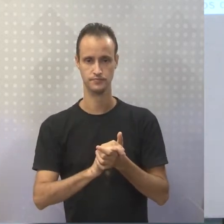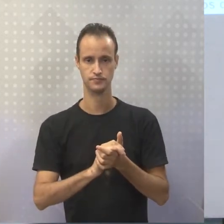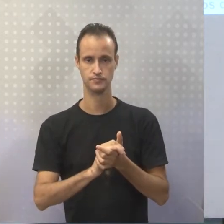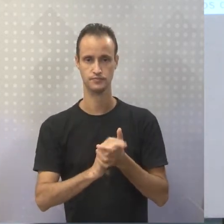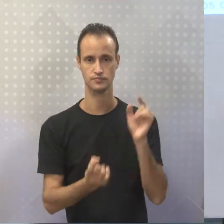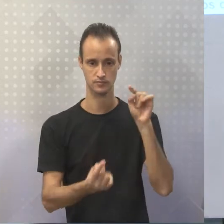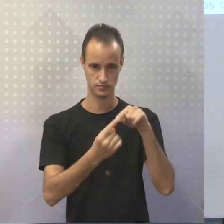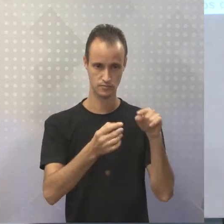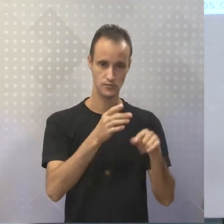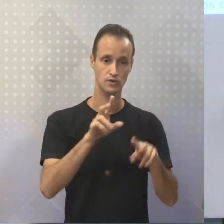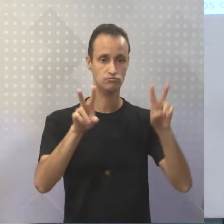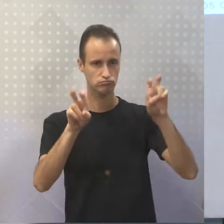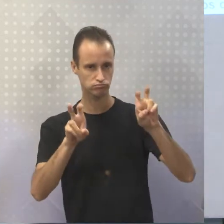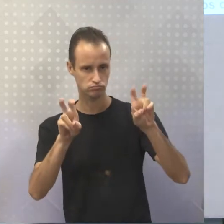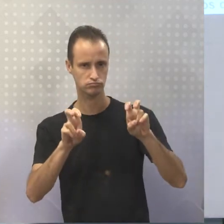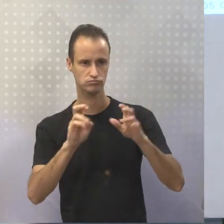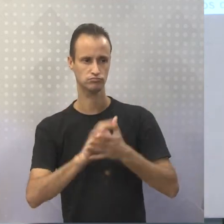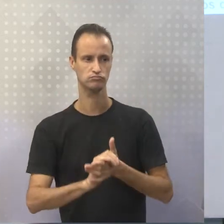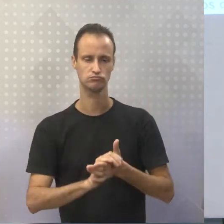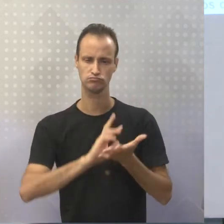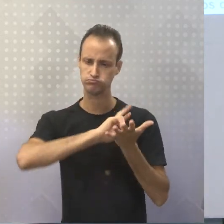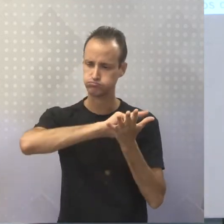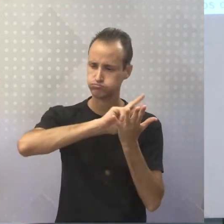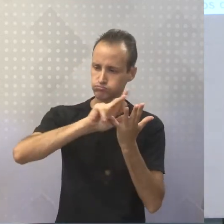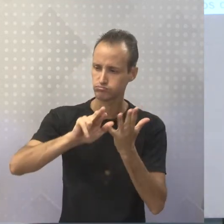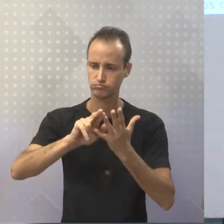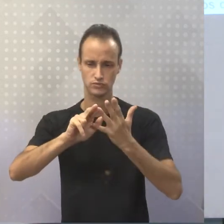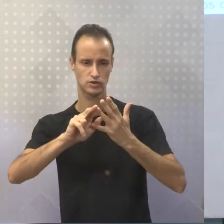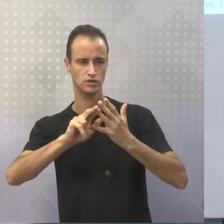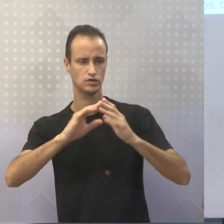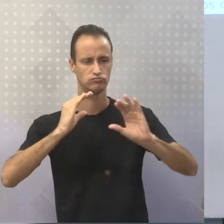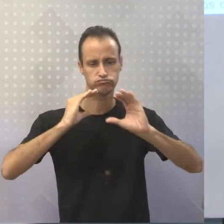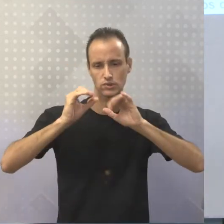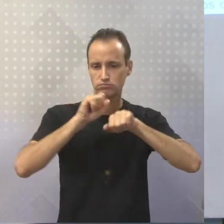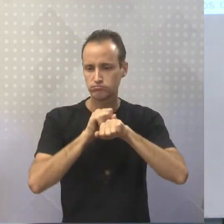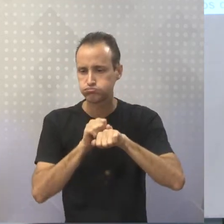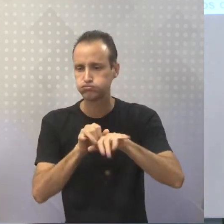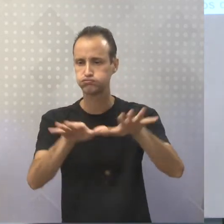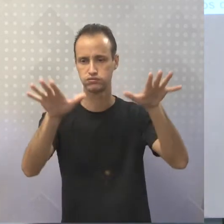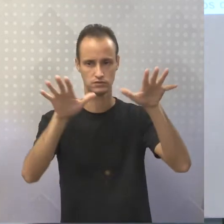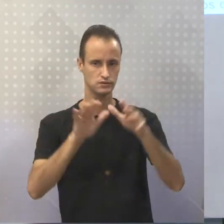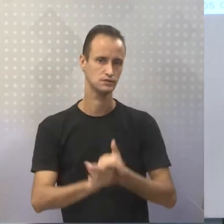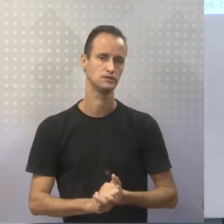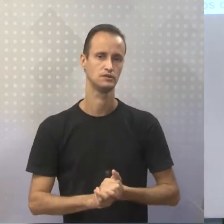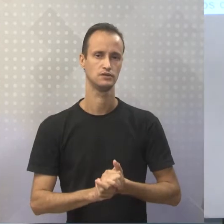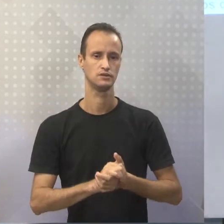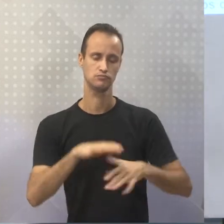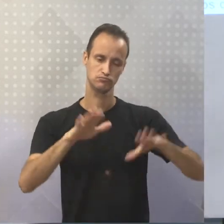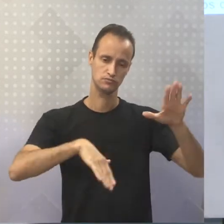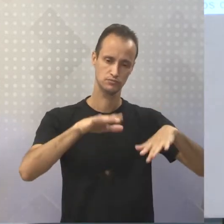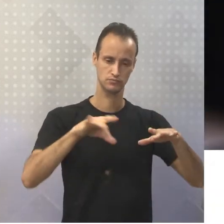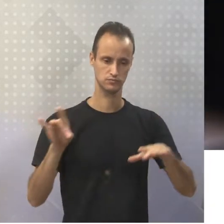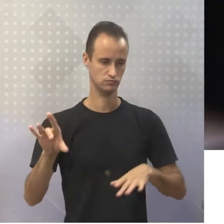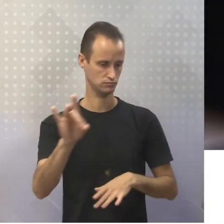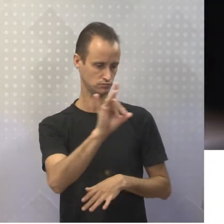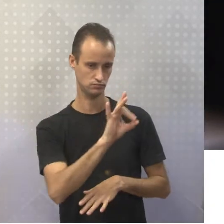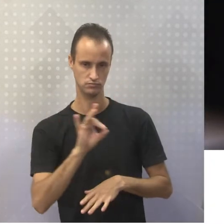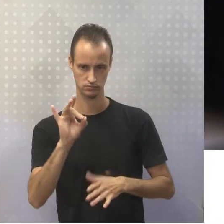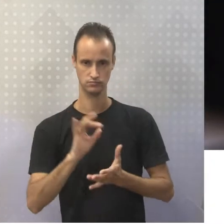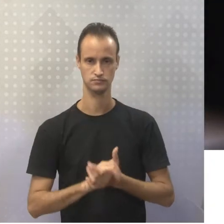abordados pelos meios de comunicação. Isso vai variar de um meio de comunicação para outro.